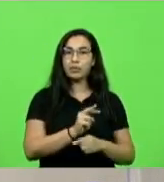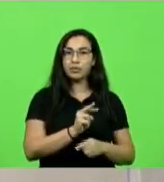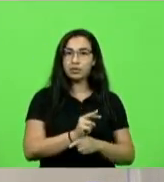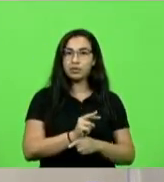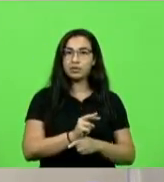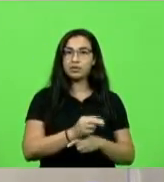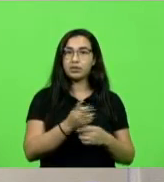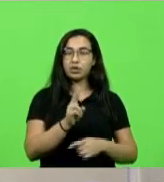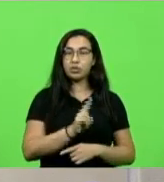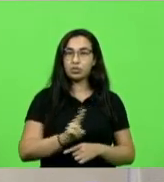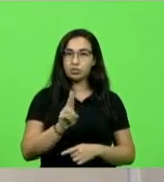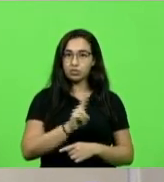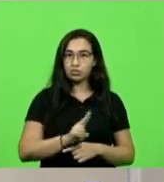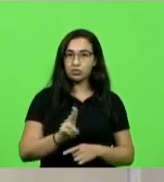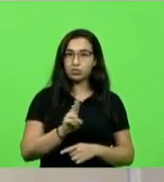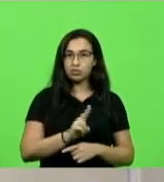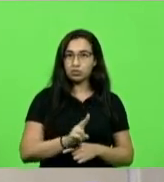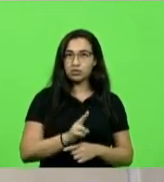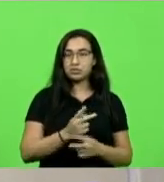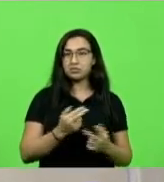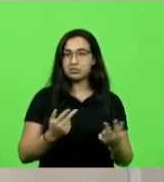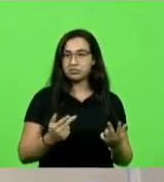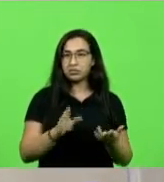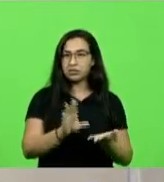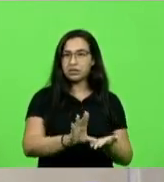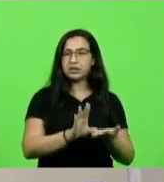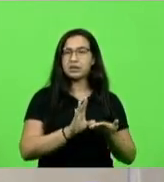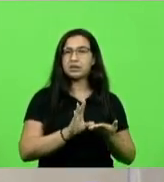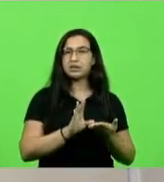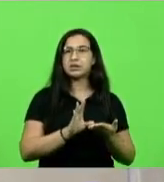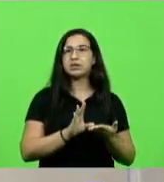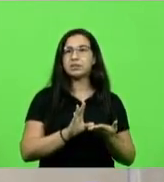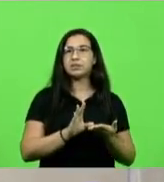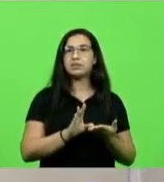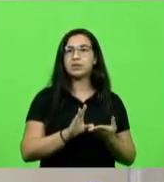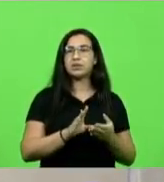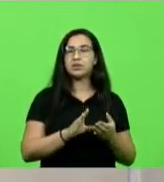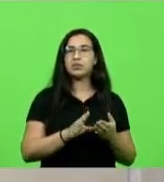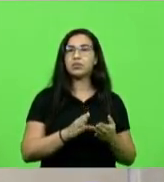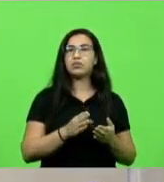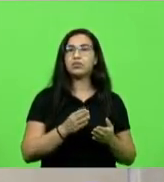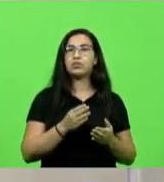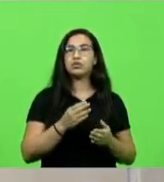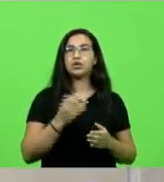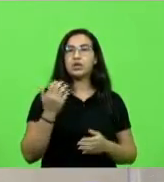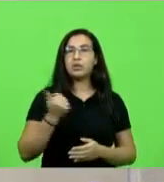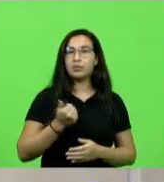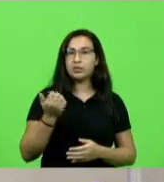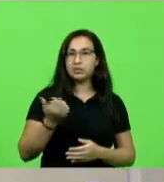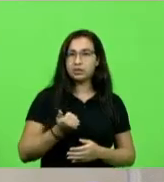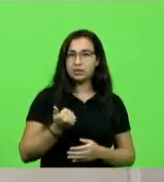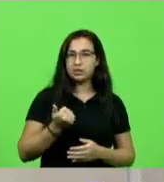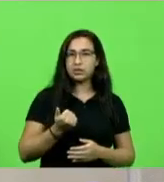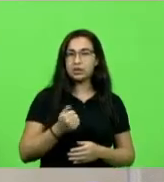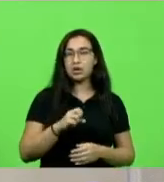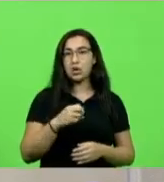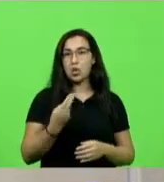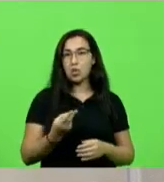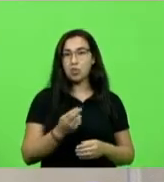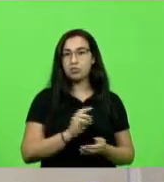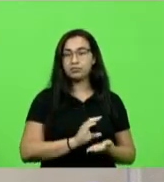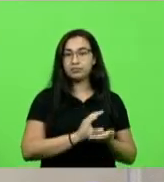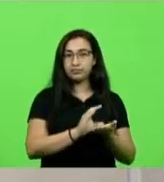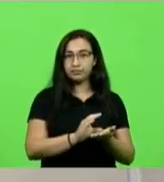Santa Catarina, informações acerca do recebimento na conta de aposentados, sem sua autorização de empréstimos consignados. Em